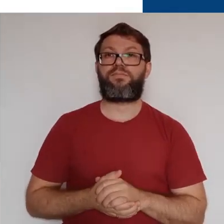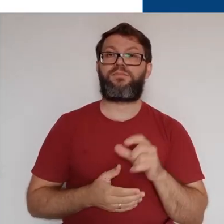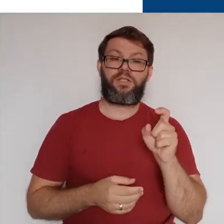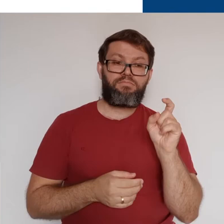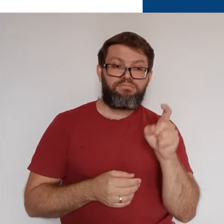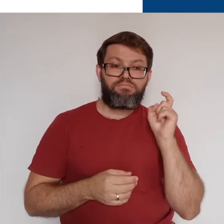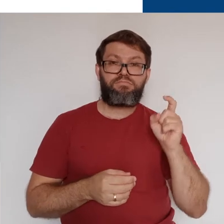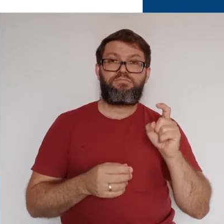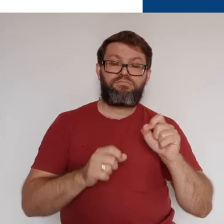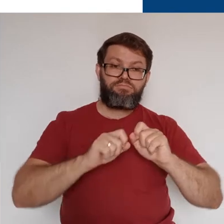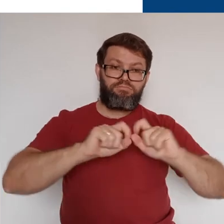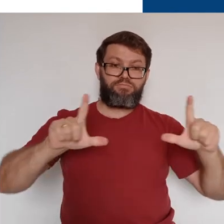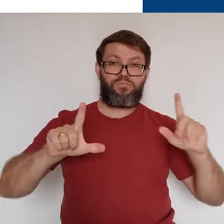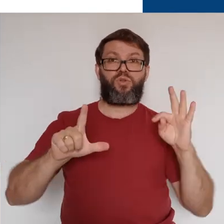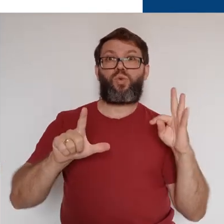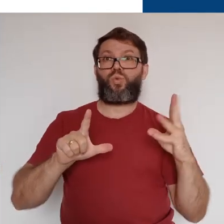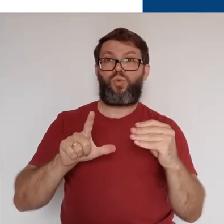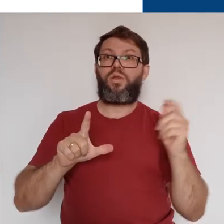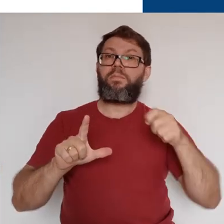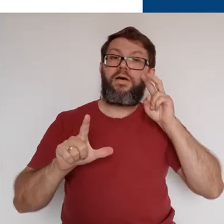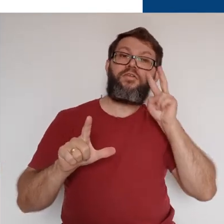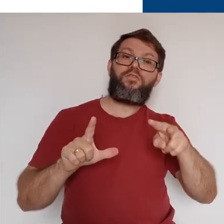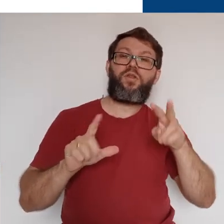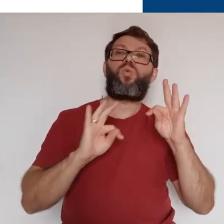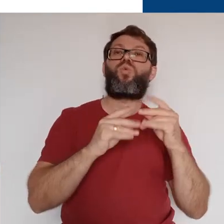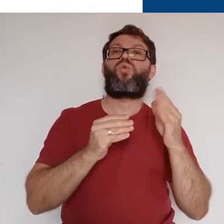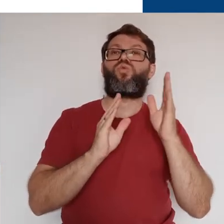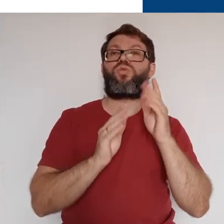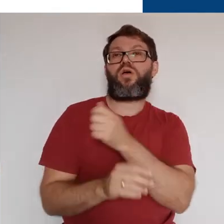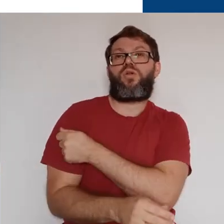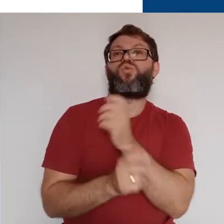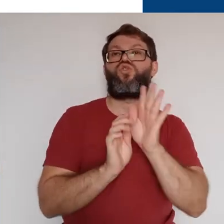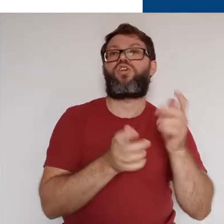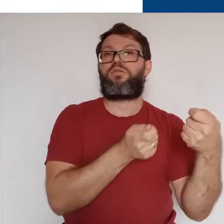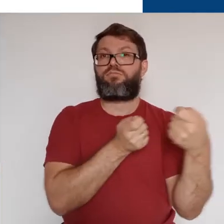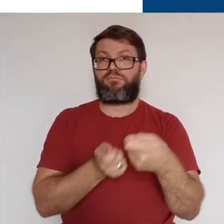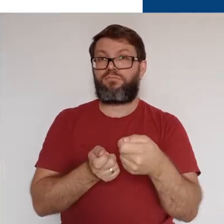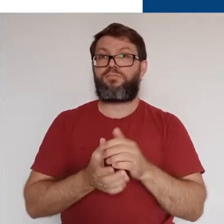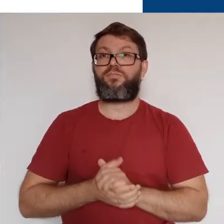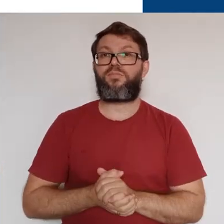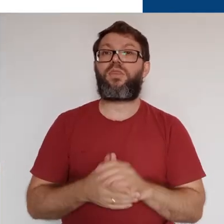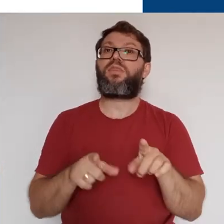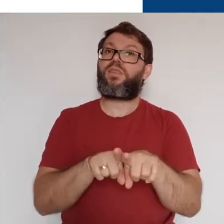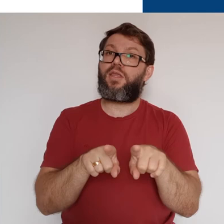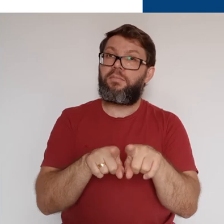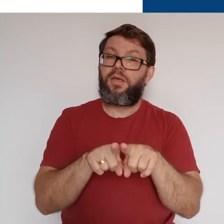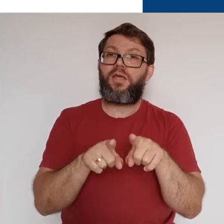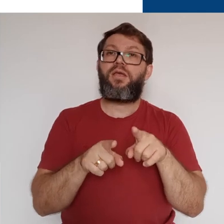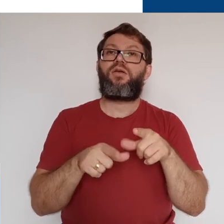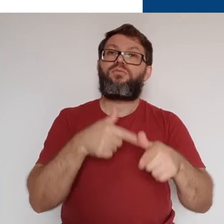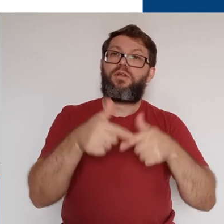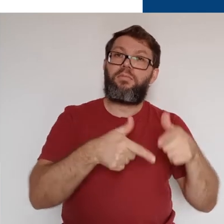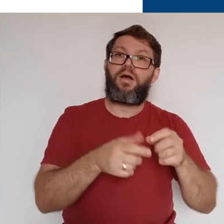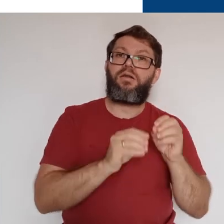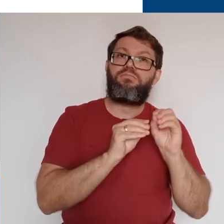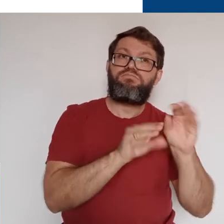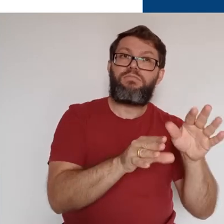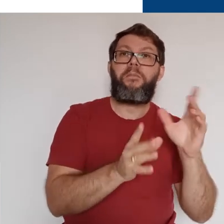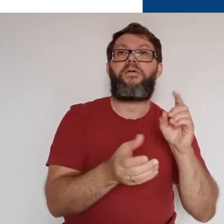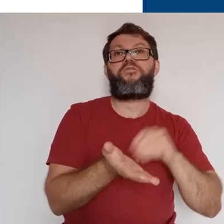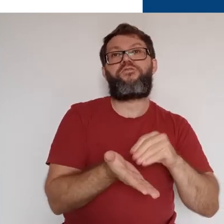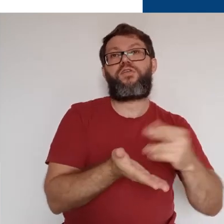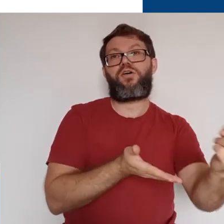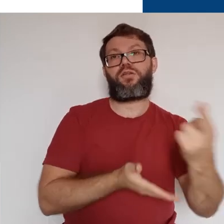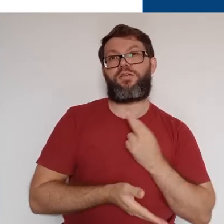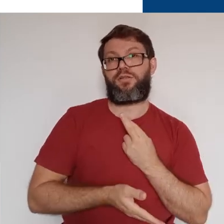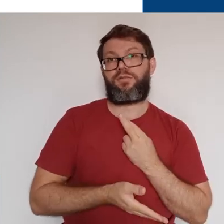Clicando em todos os envios, podemos visualizar os trabalhos por aqueles que já foram entregues e aqueles que